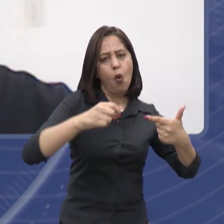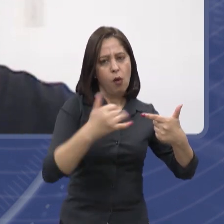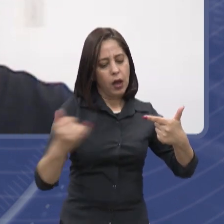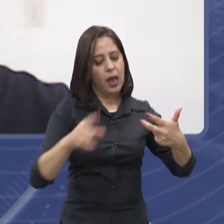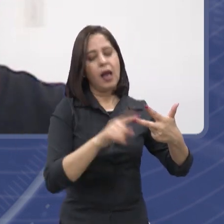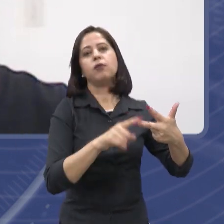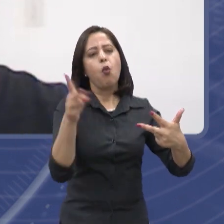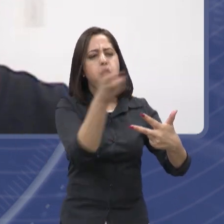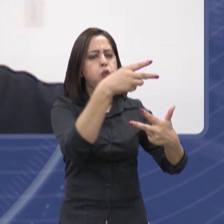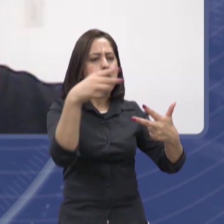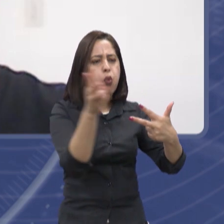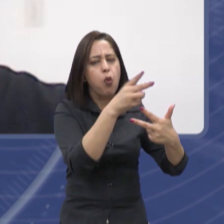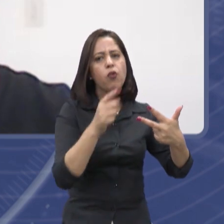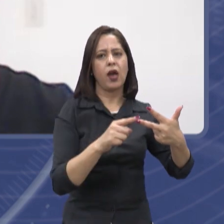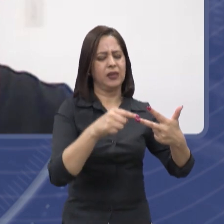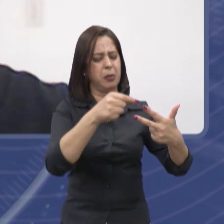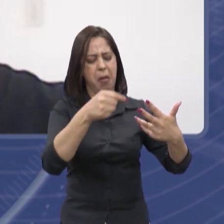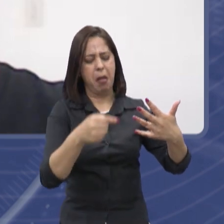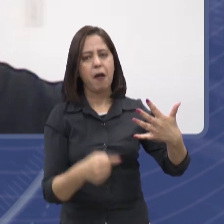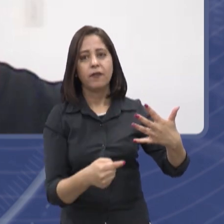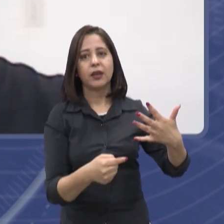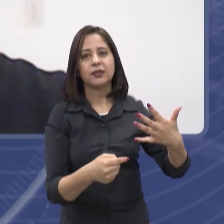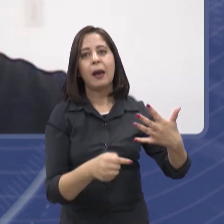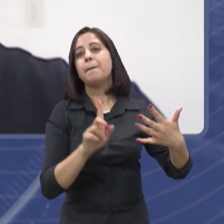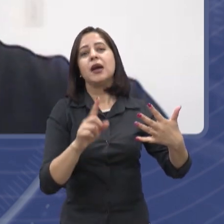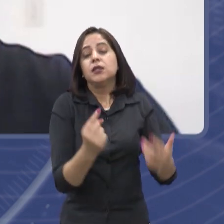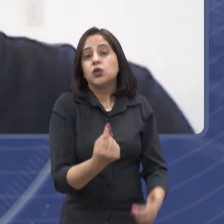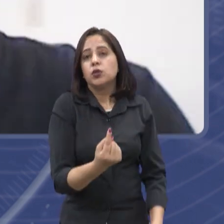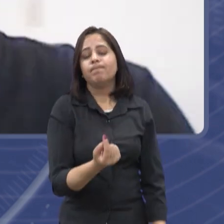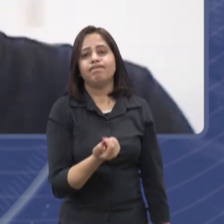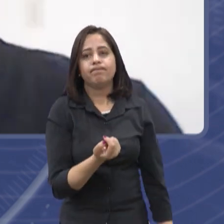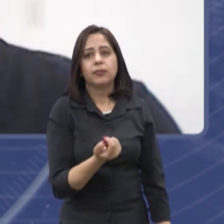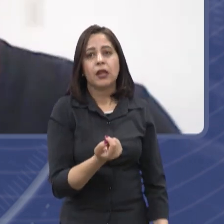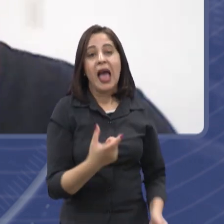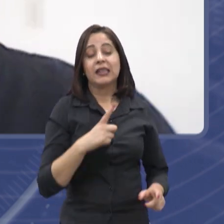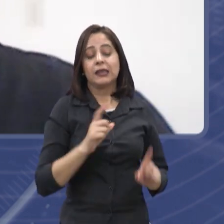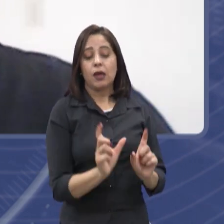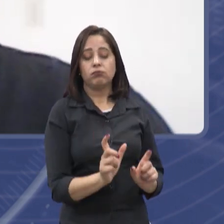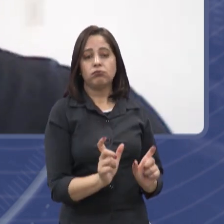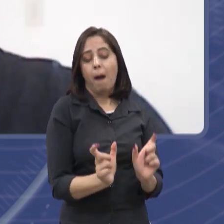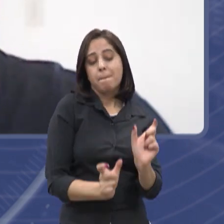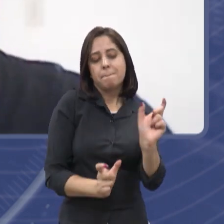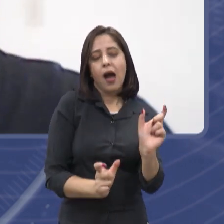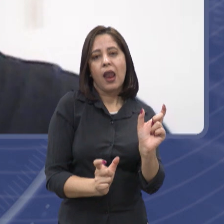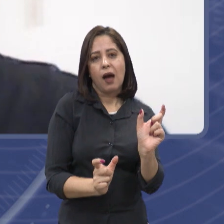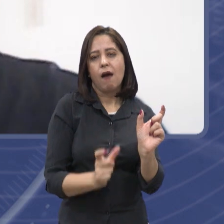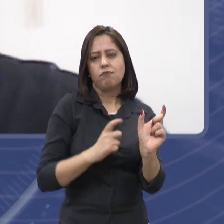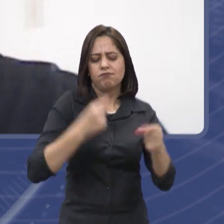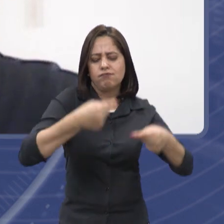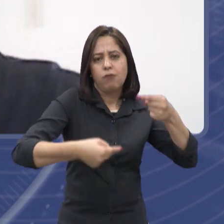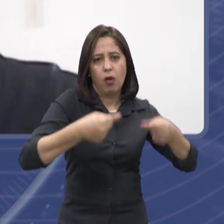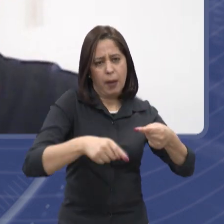a gente falou também. E um tema que é muito polêmico também, você como engenheiro